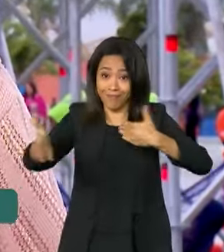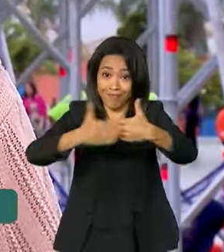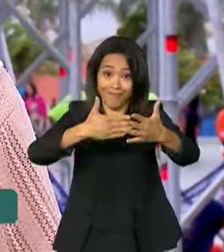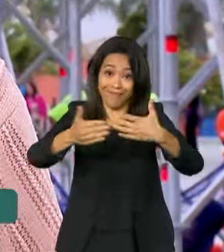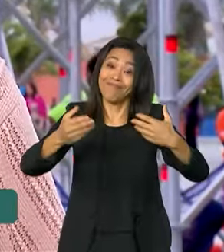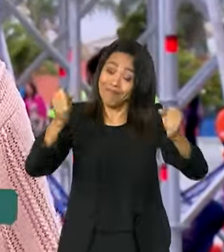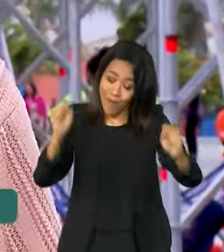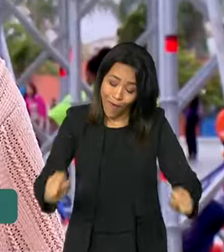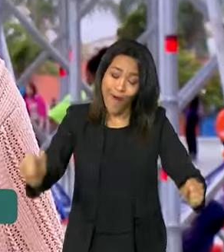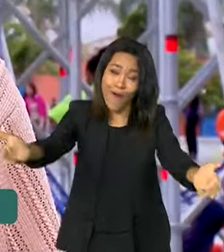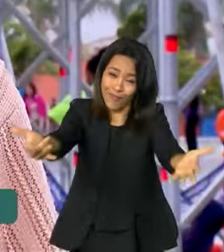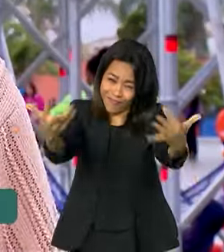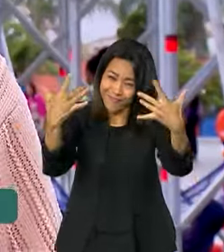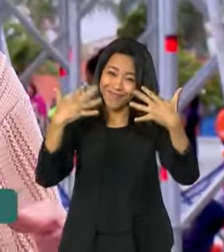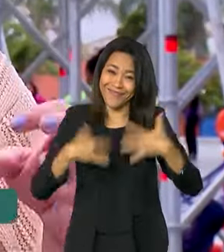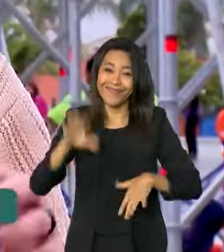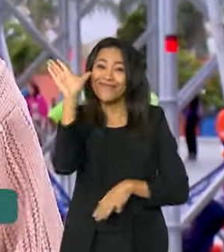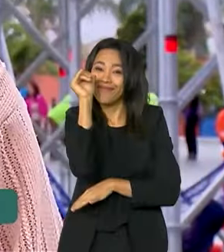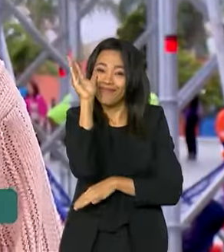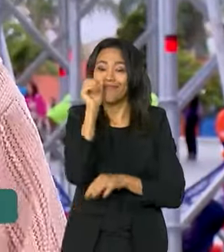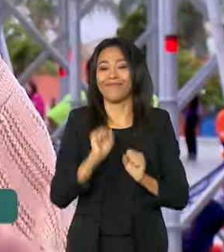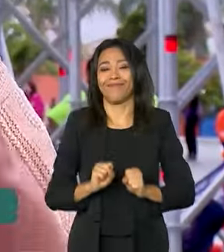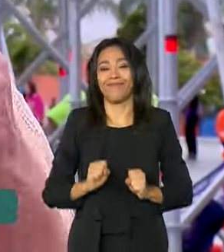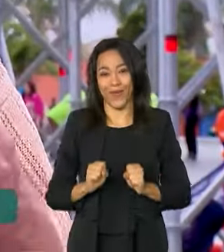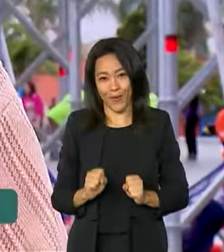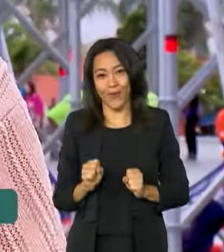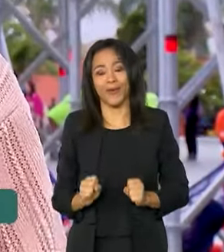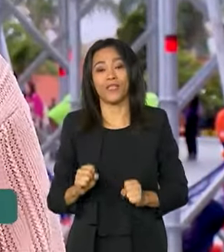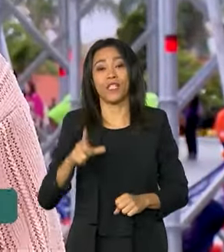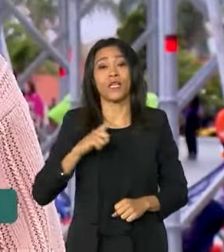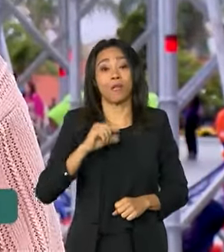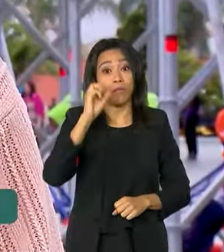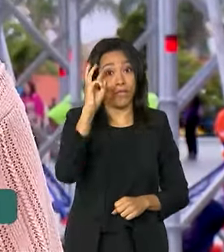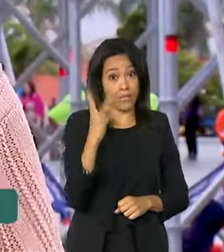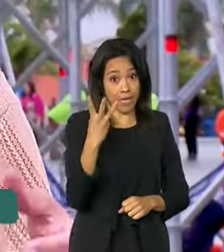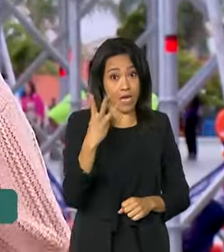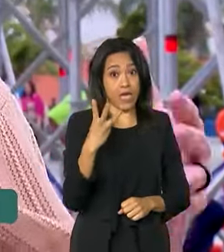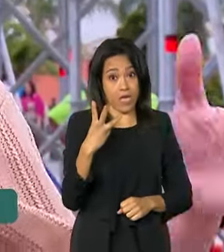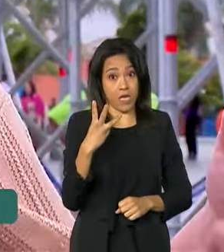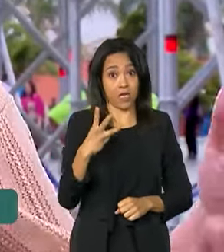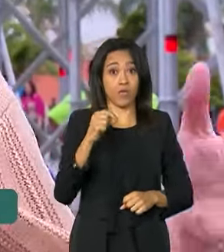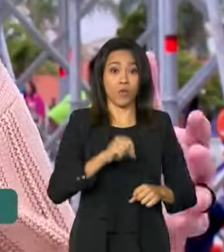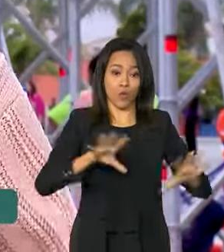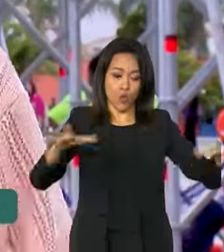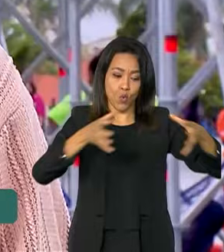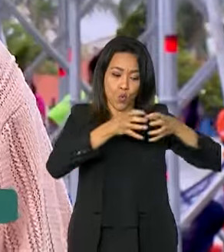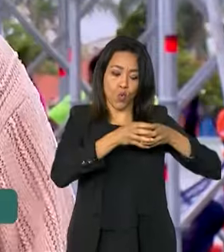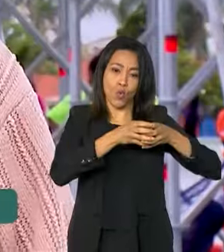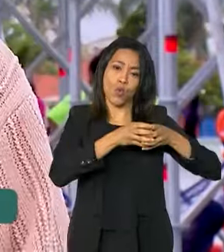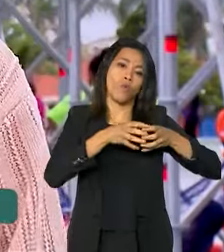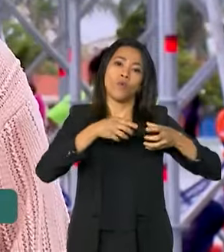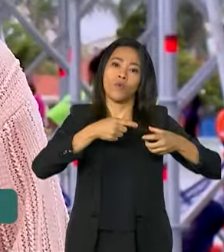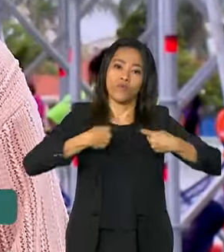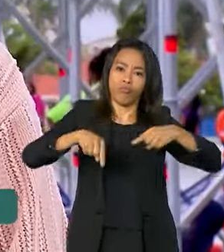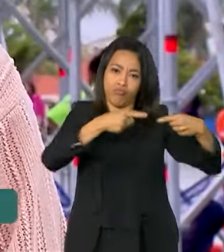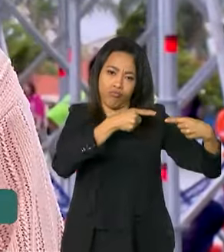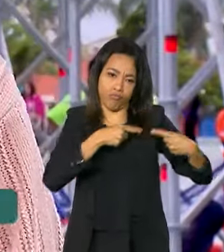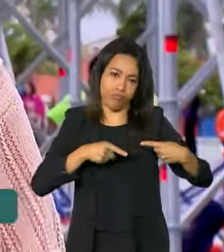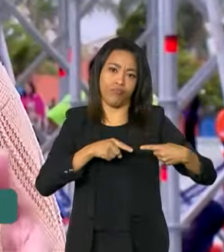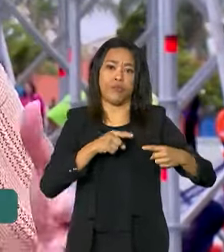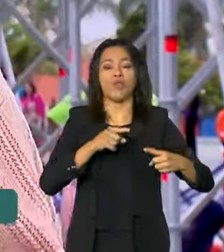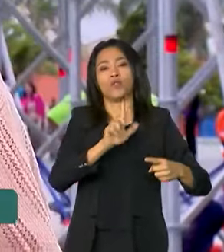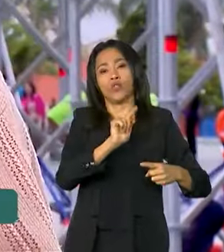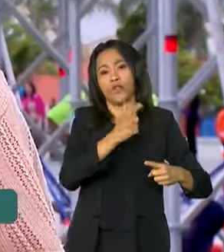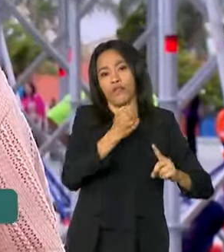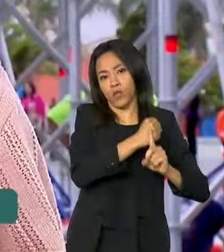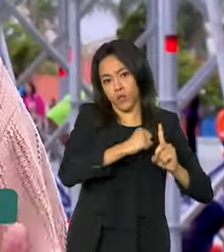para que venham aqui no território do G20. Nós estamos com três grandes atividades aqui. A cúpula do G20 Social,